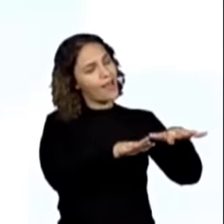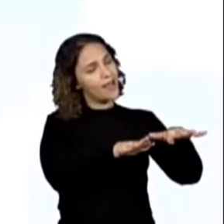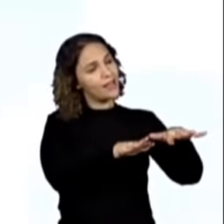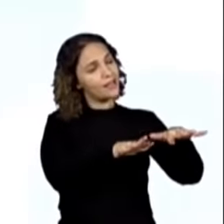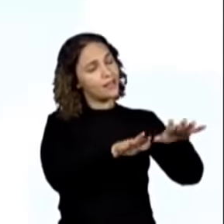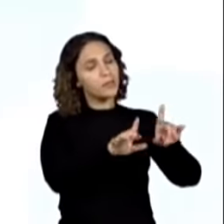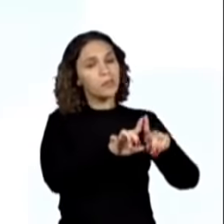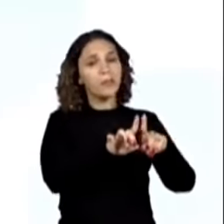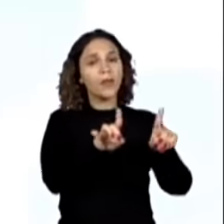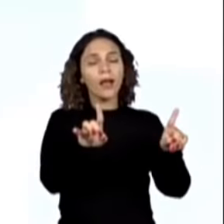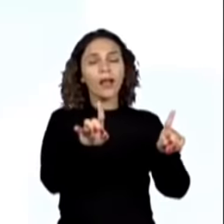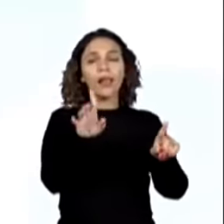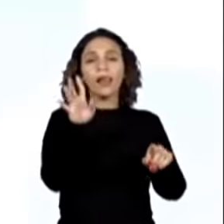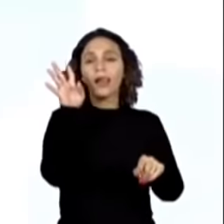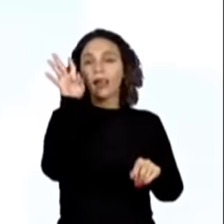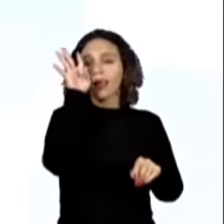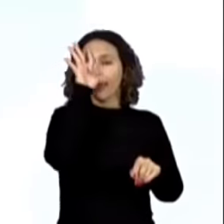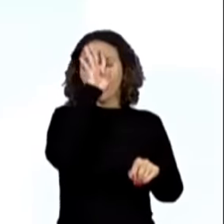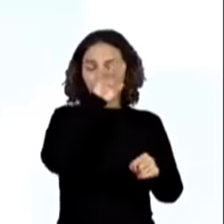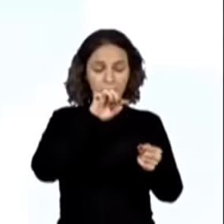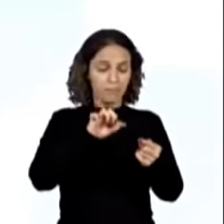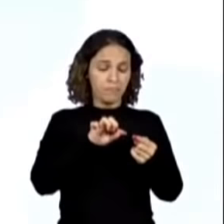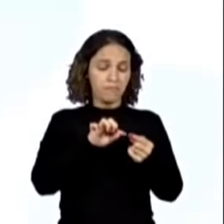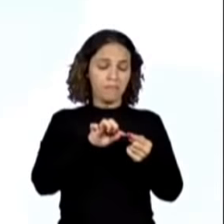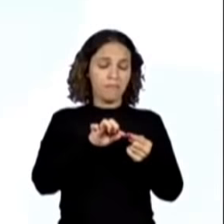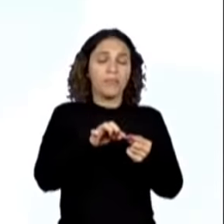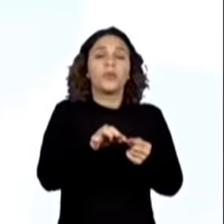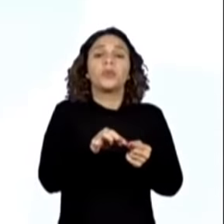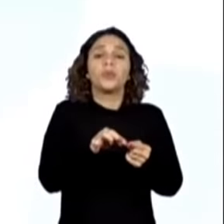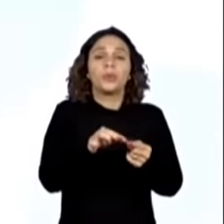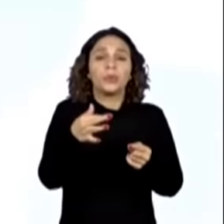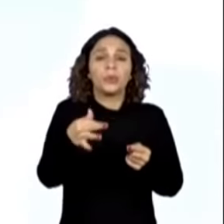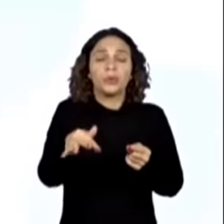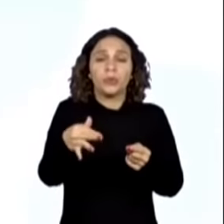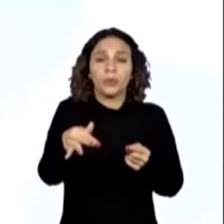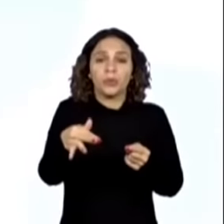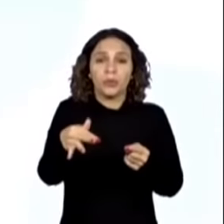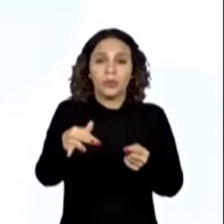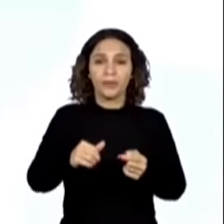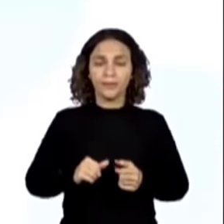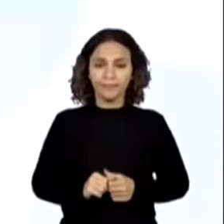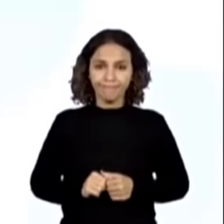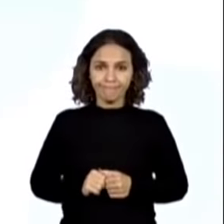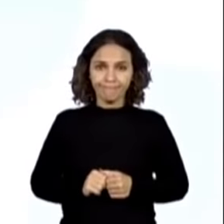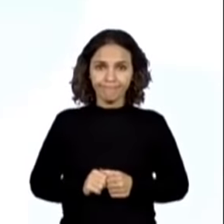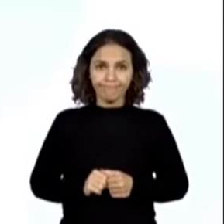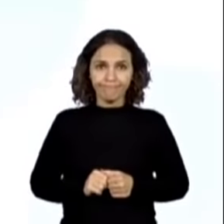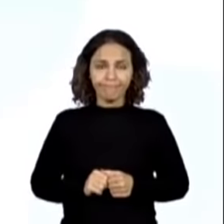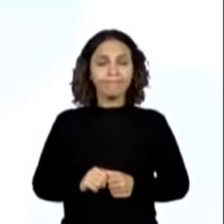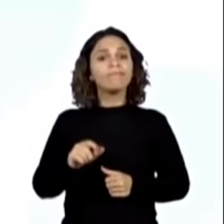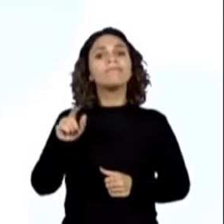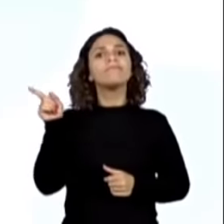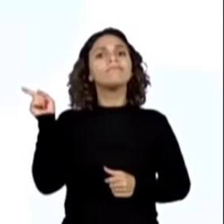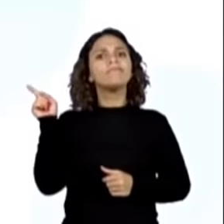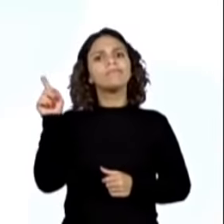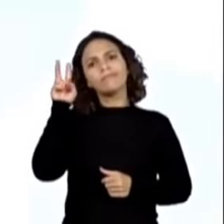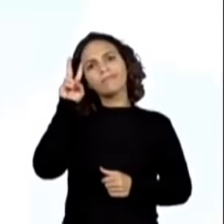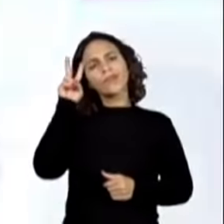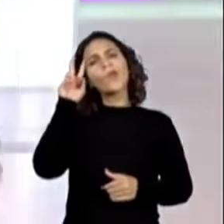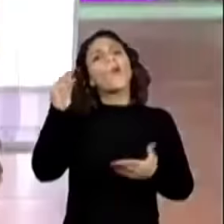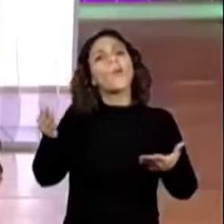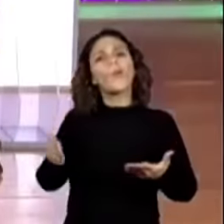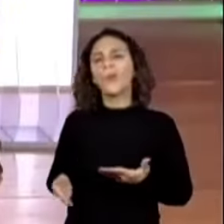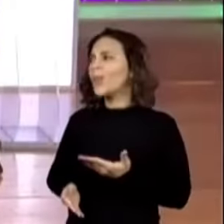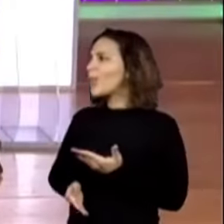isso, se distraiu e furou o dedo com a agulha. Quem sabe qual é o início? Já